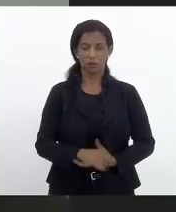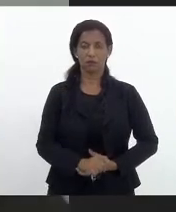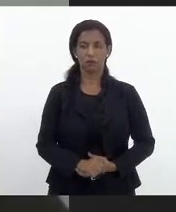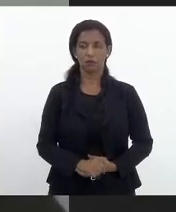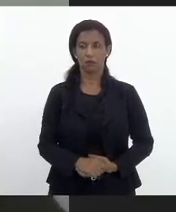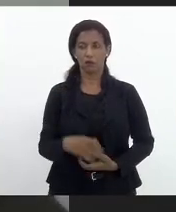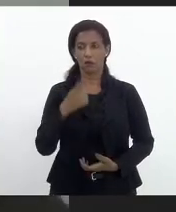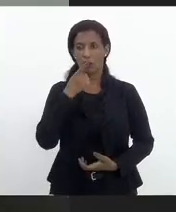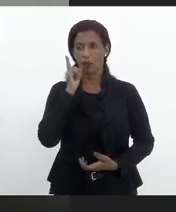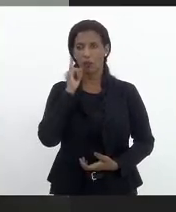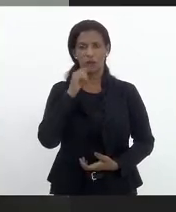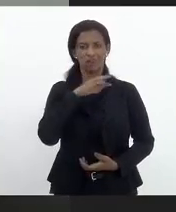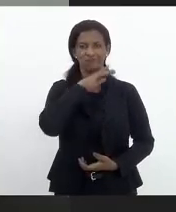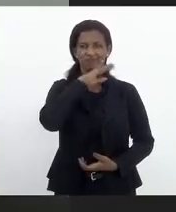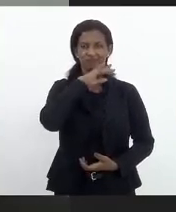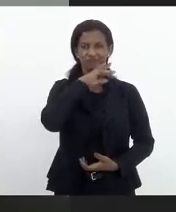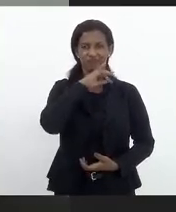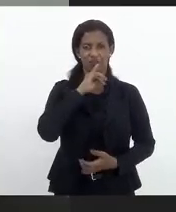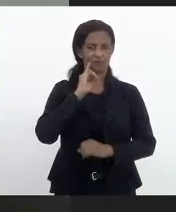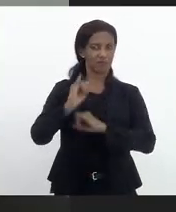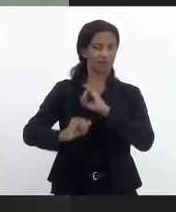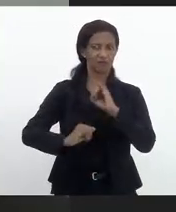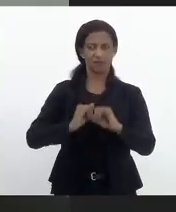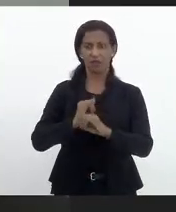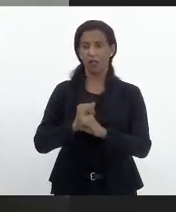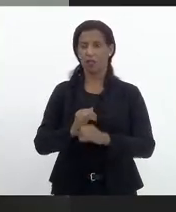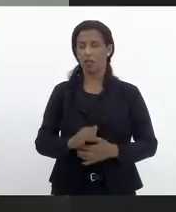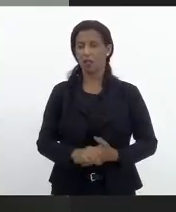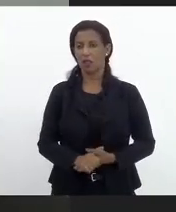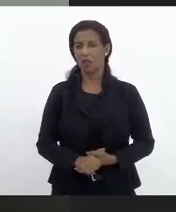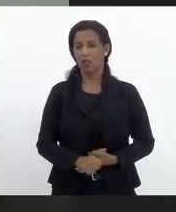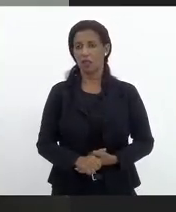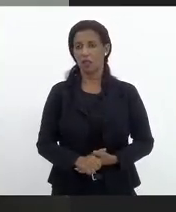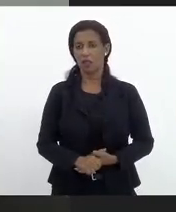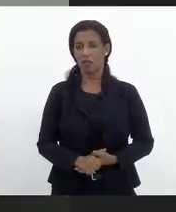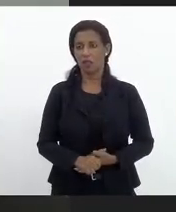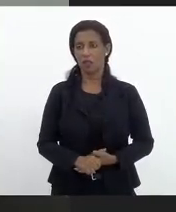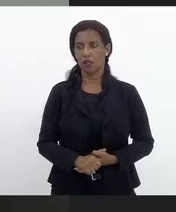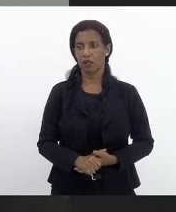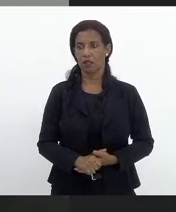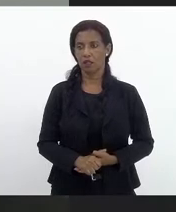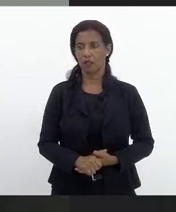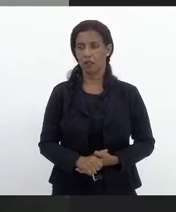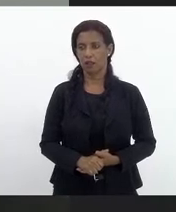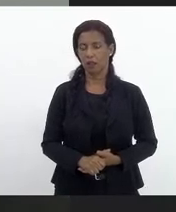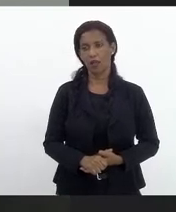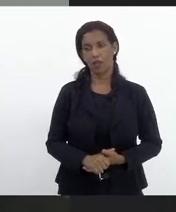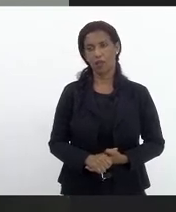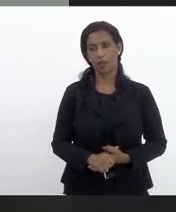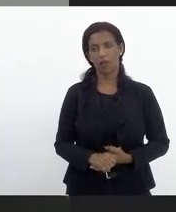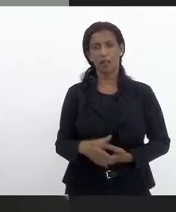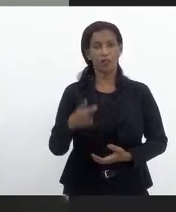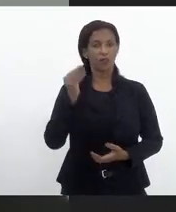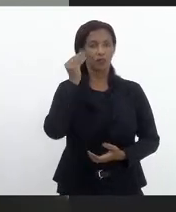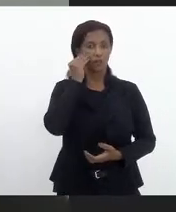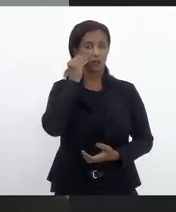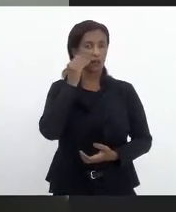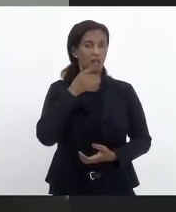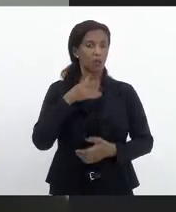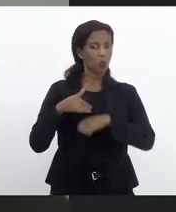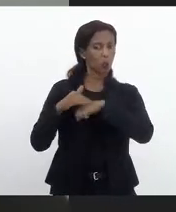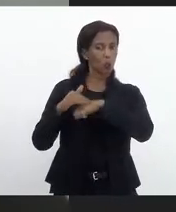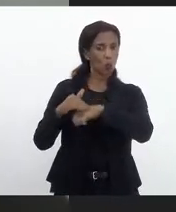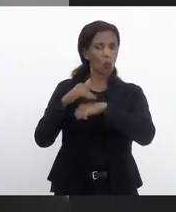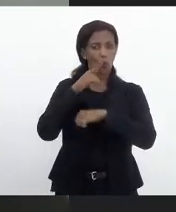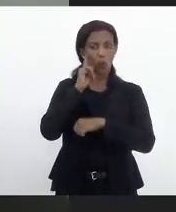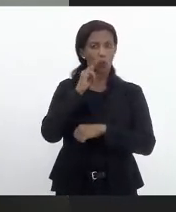Ontem estava, a internet estava ruim demais, presidente. Eu até escutei você, mas eu tentei falar, não consegui, de jeito nenhum.